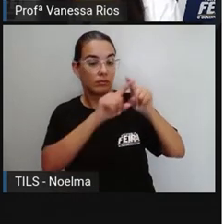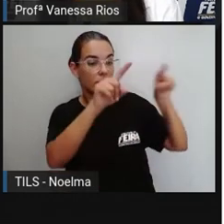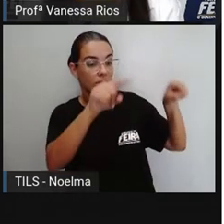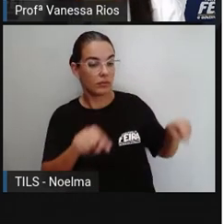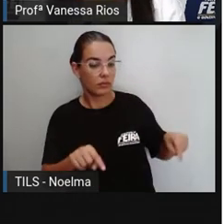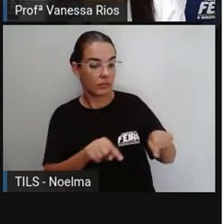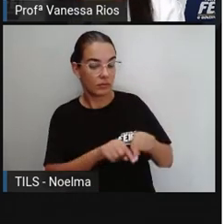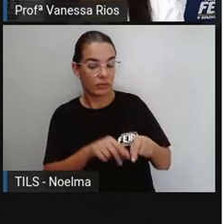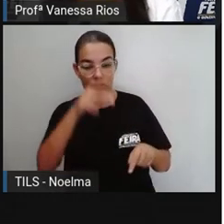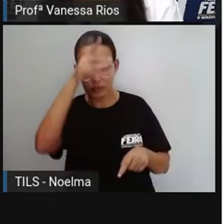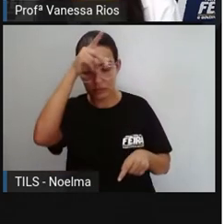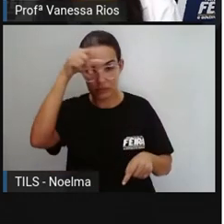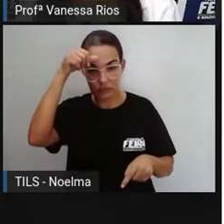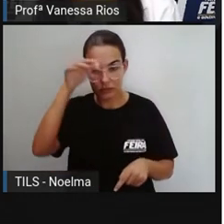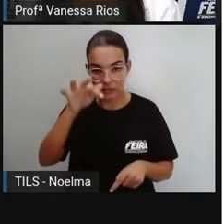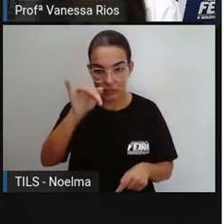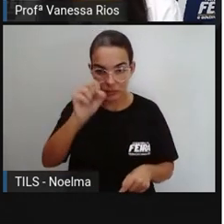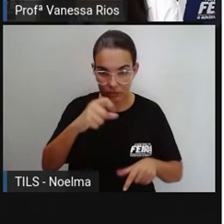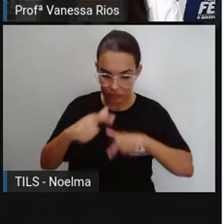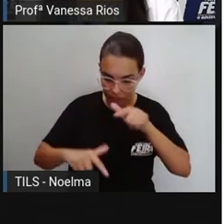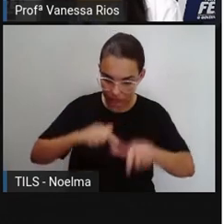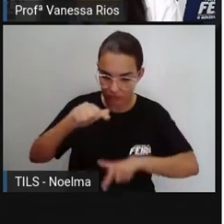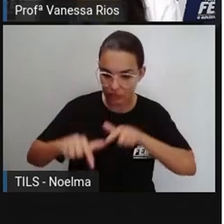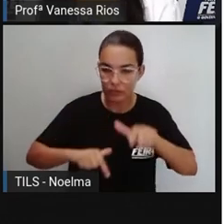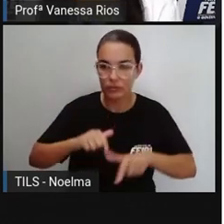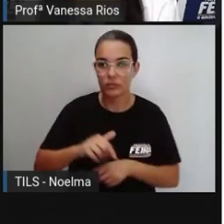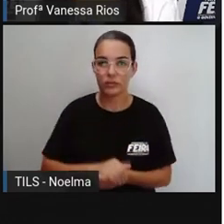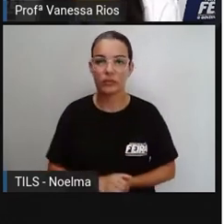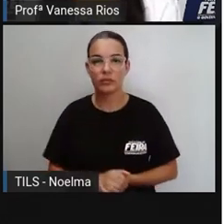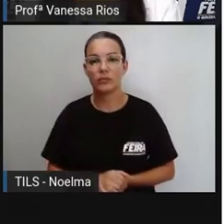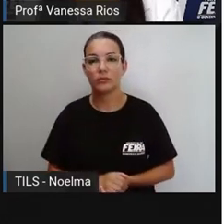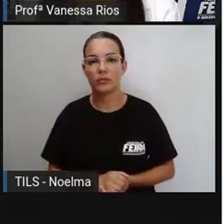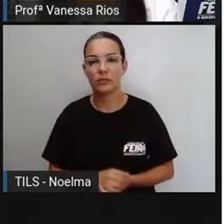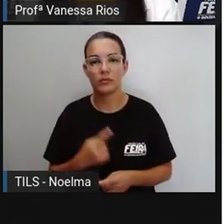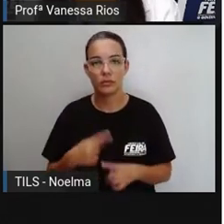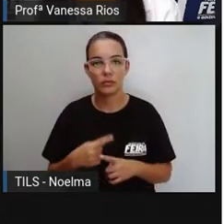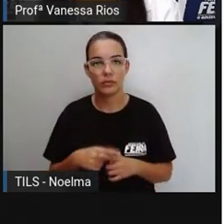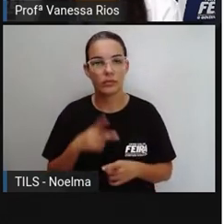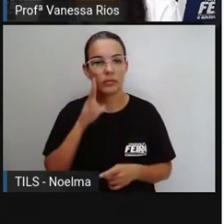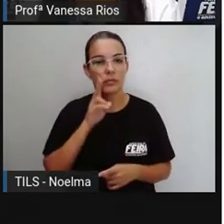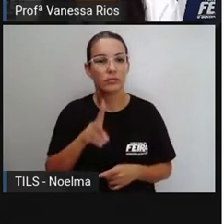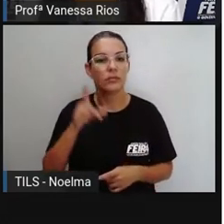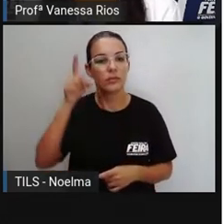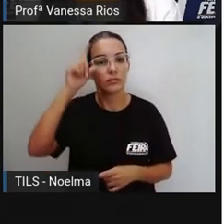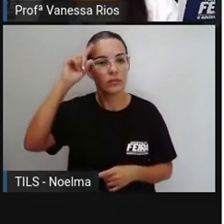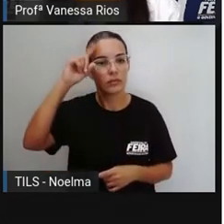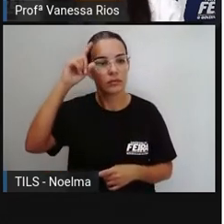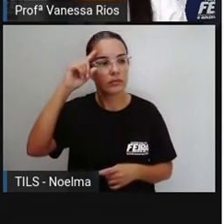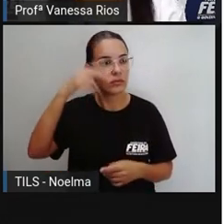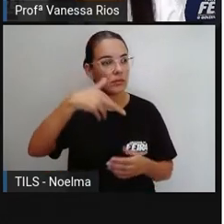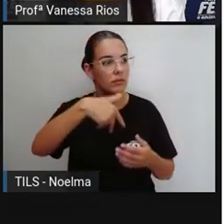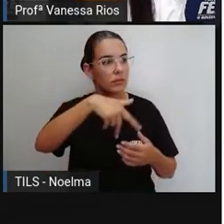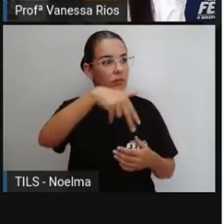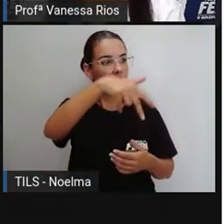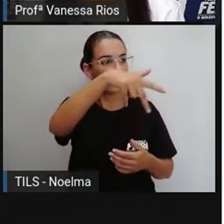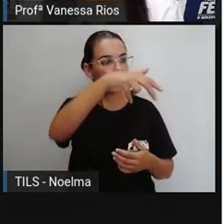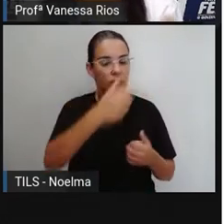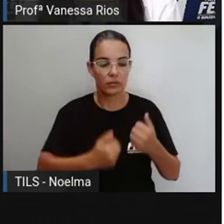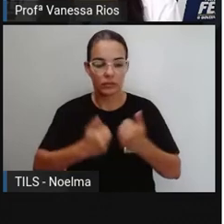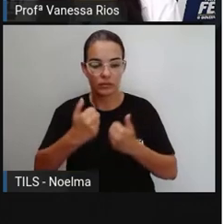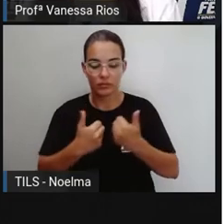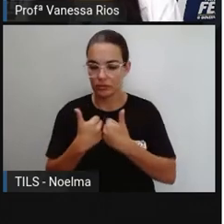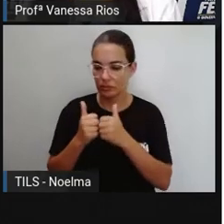prefeitura de feira trabalhando aqui, como a gente observa no nosso cotidiano, a gente pode estar passando de carro, no